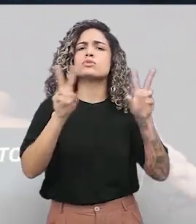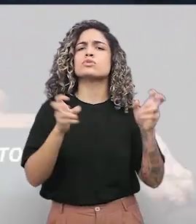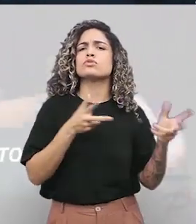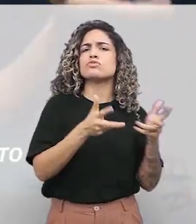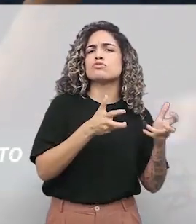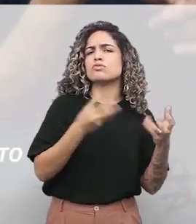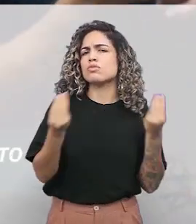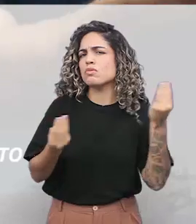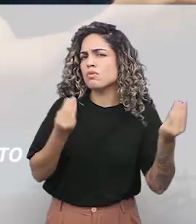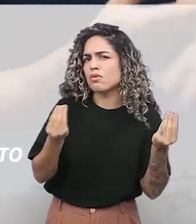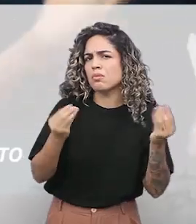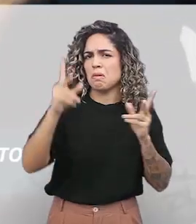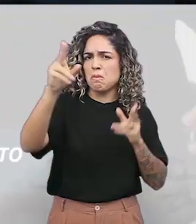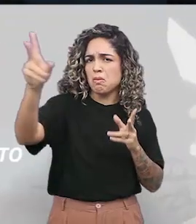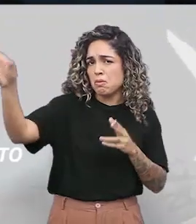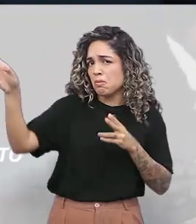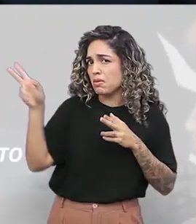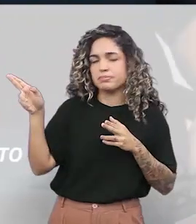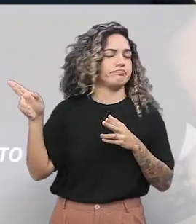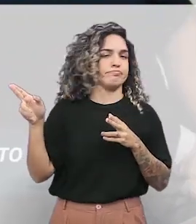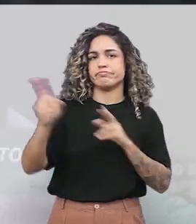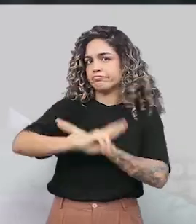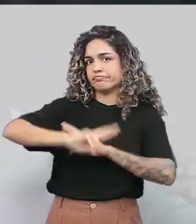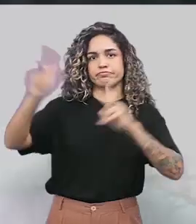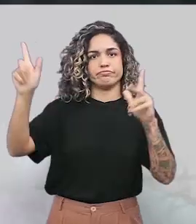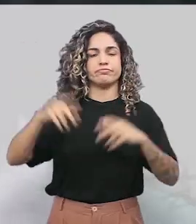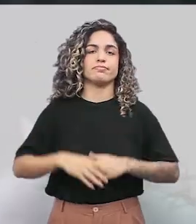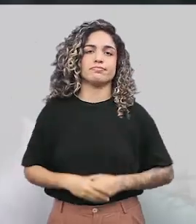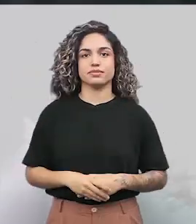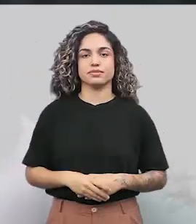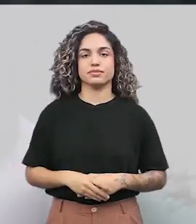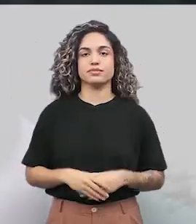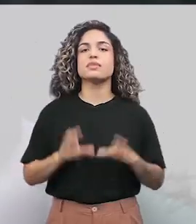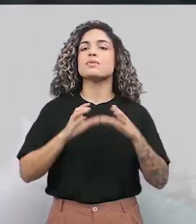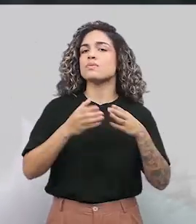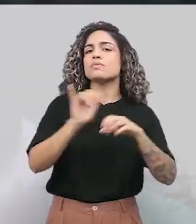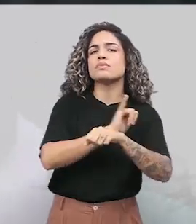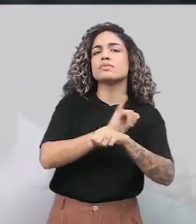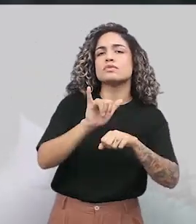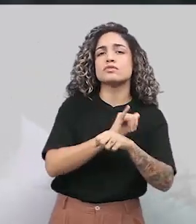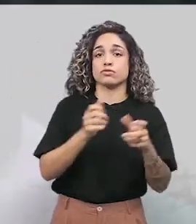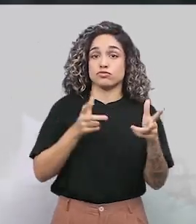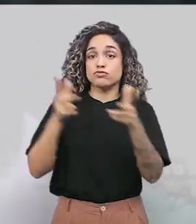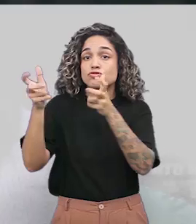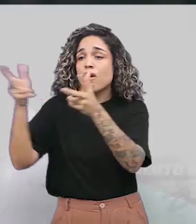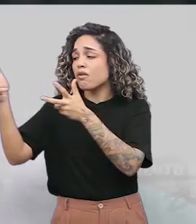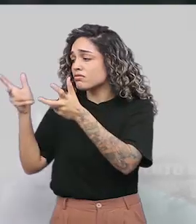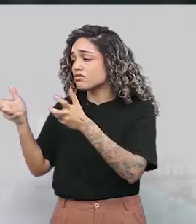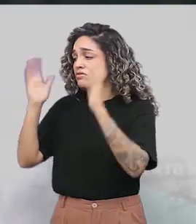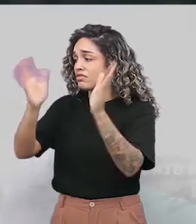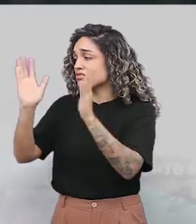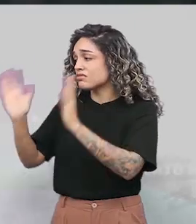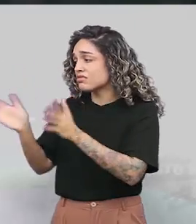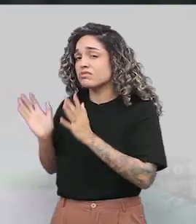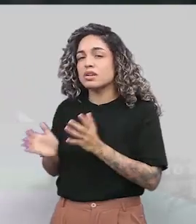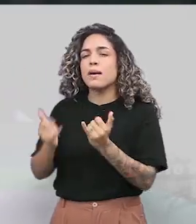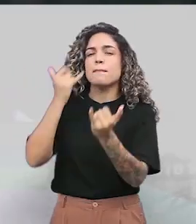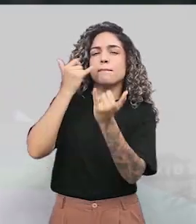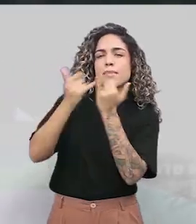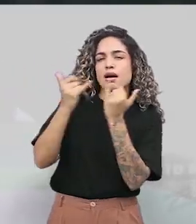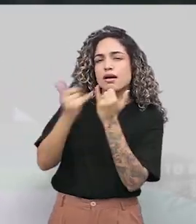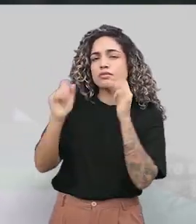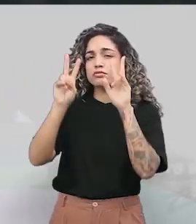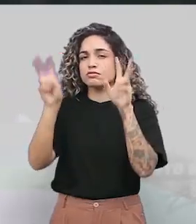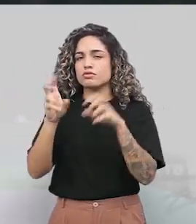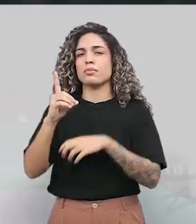diferenciá-lo em relação a outros jogos. A gente já fez uma análise similares também dos jogos desse gênero, que tratavam da dengue e